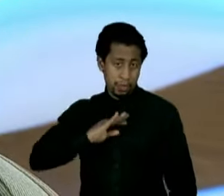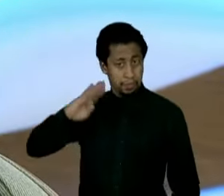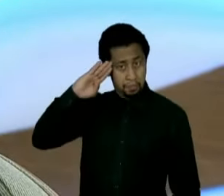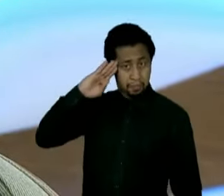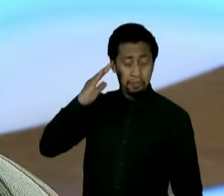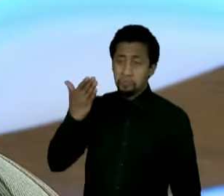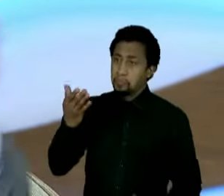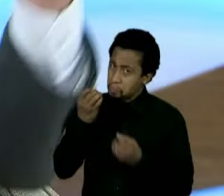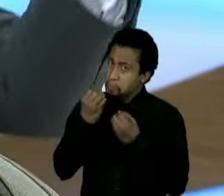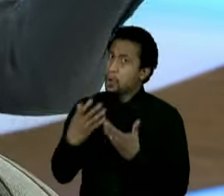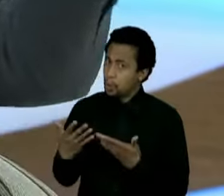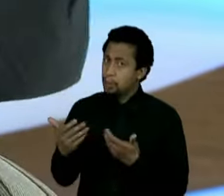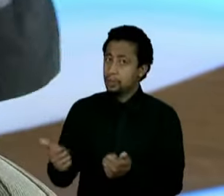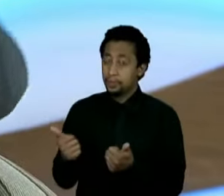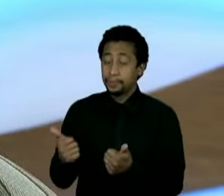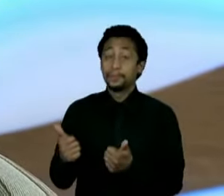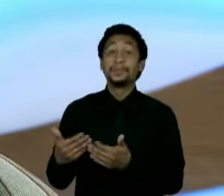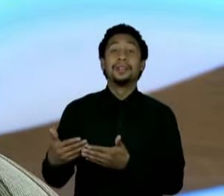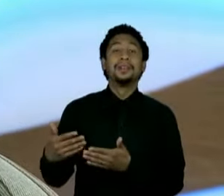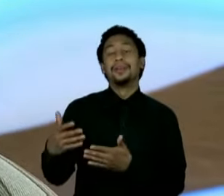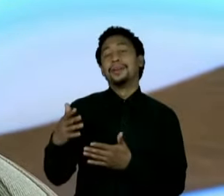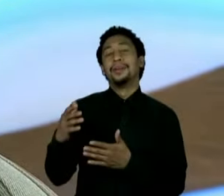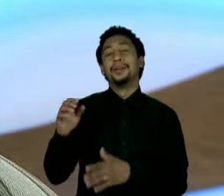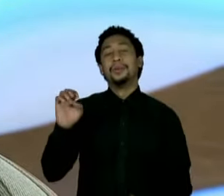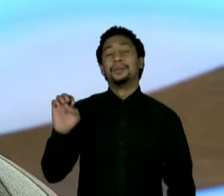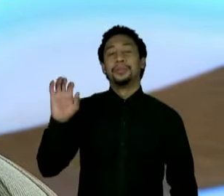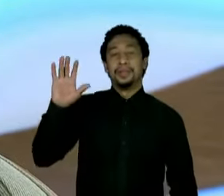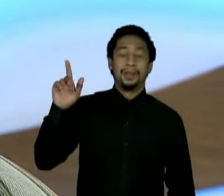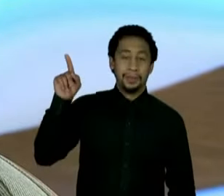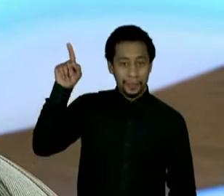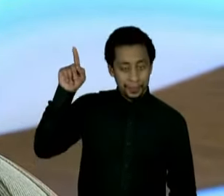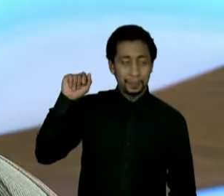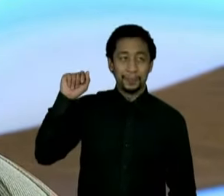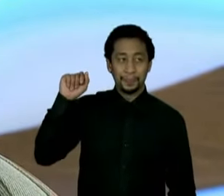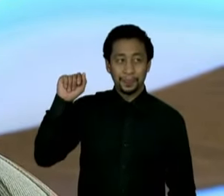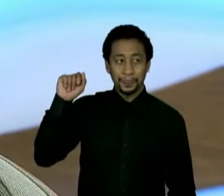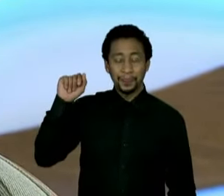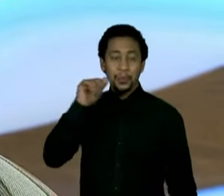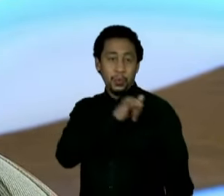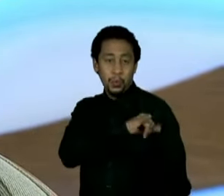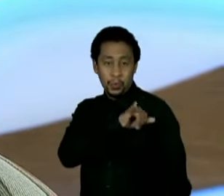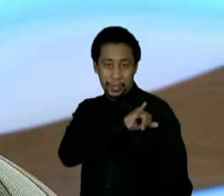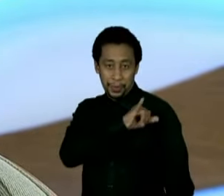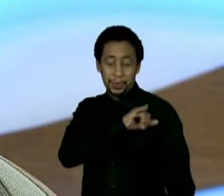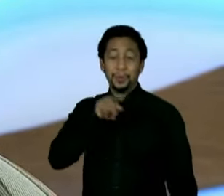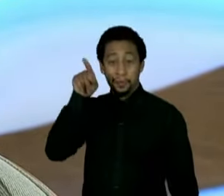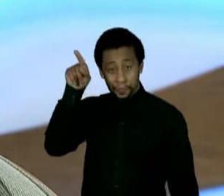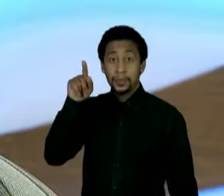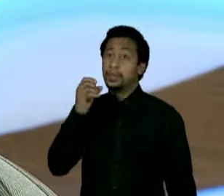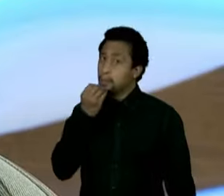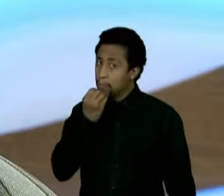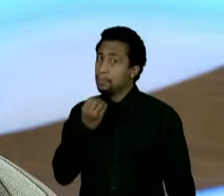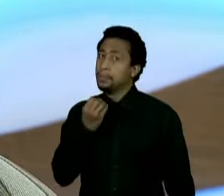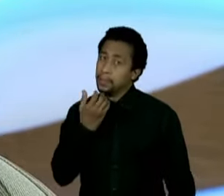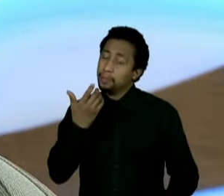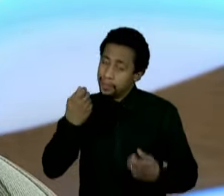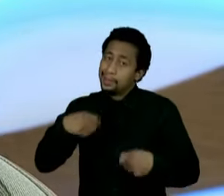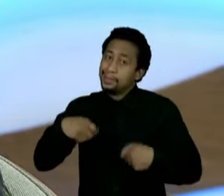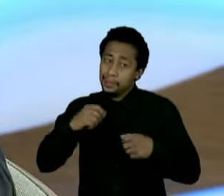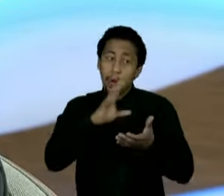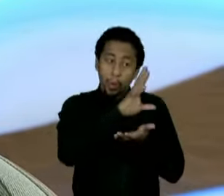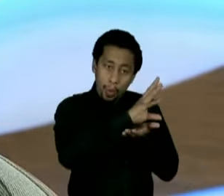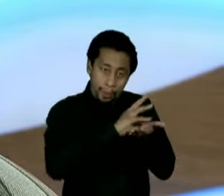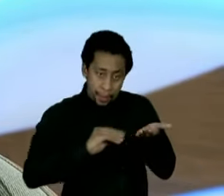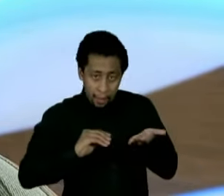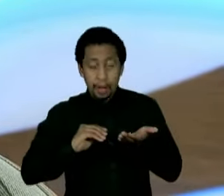candidato a governador que vai trazer o modelo carioca para implantar em São Paulo, é um equívoco. A Polícia Militar de São Paulo é uma grande polícia e